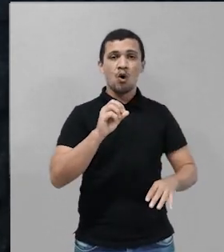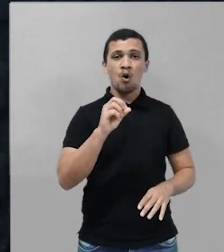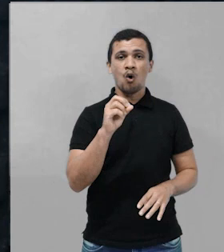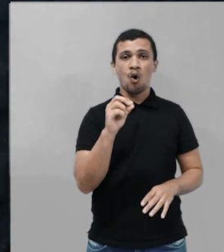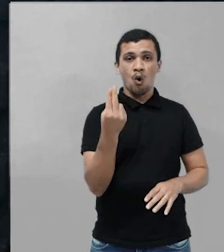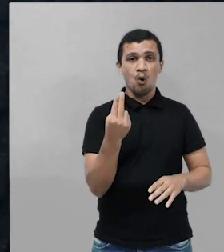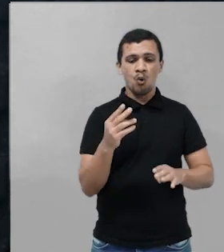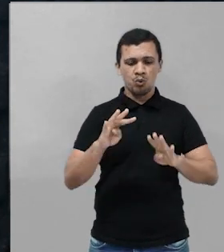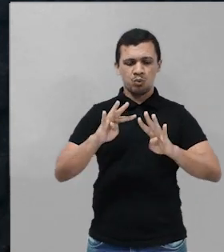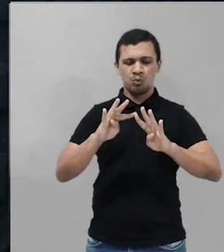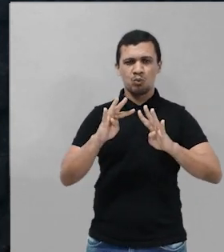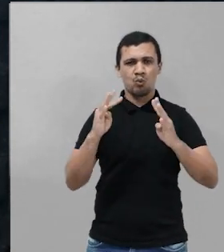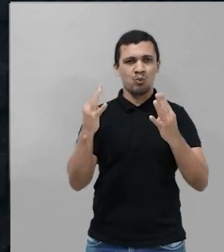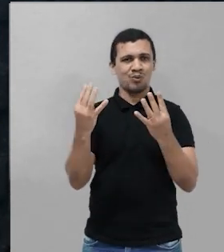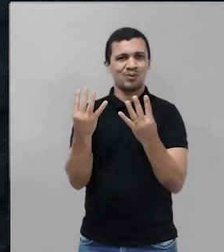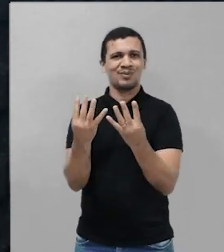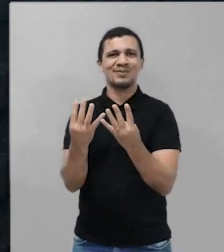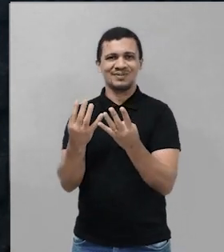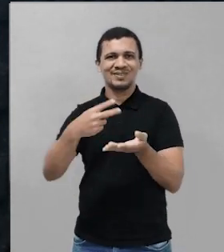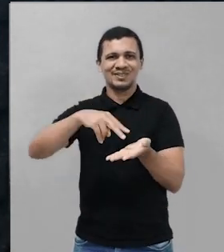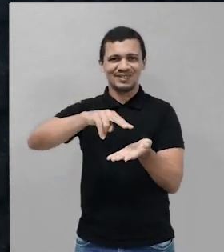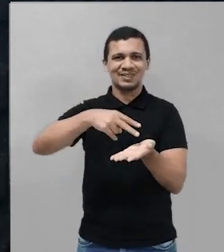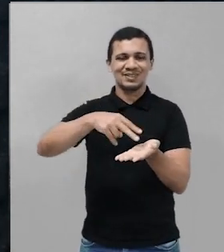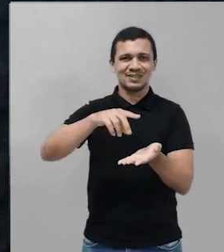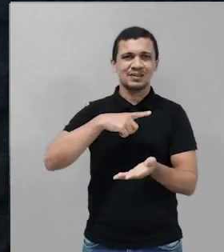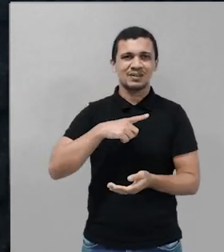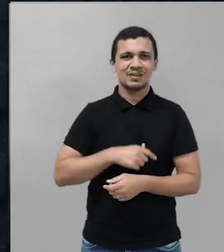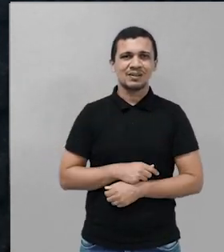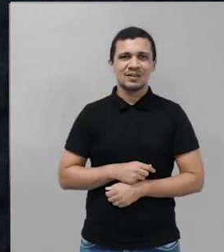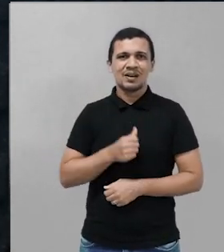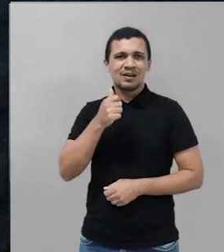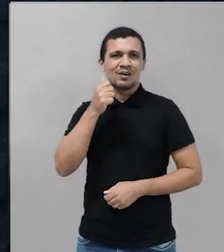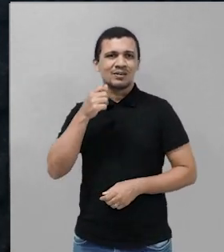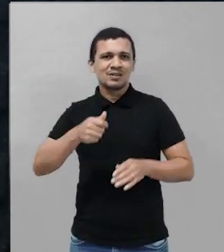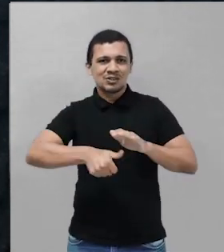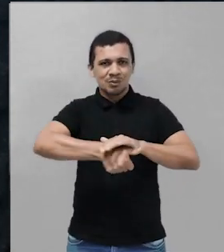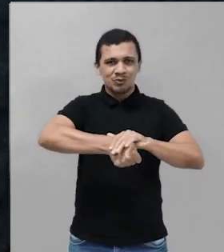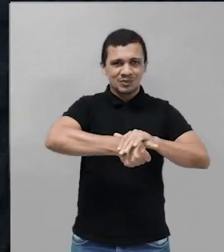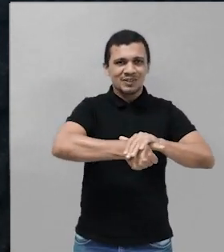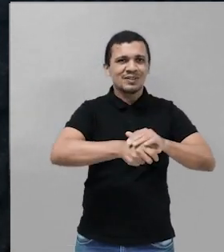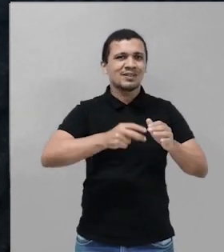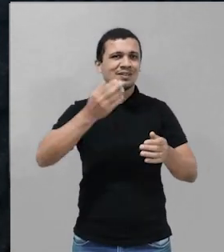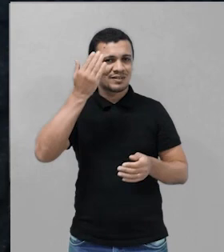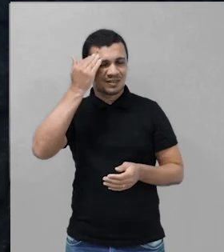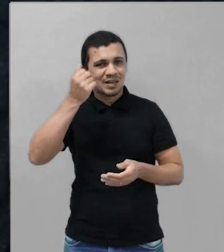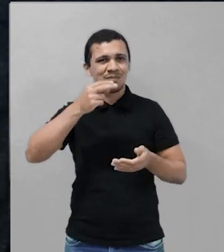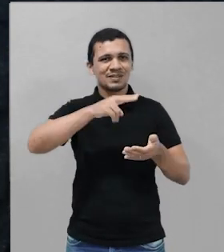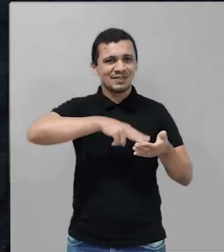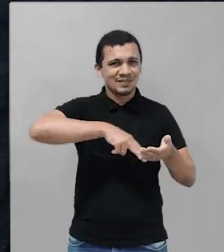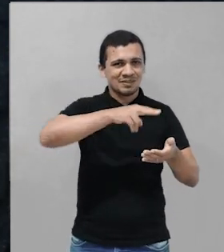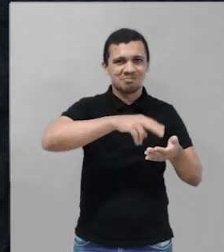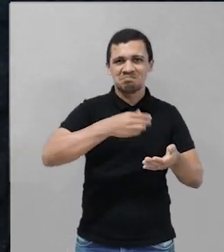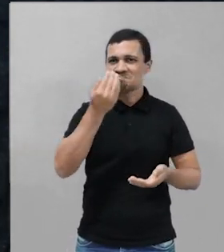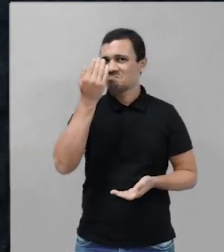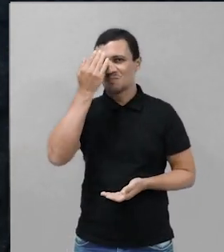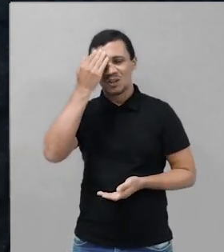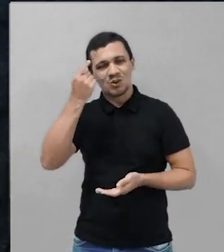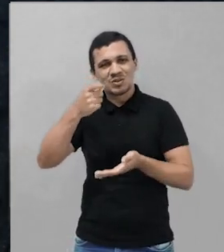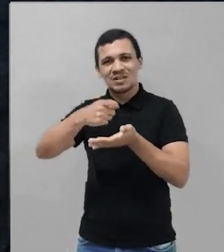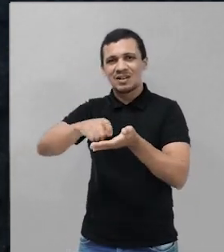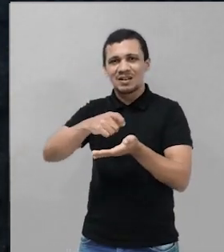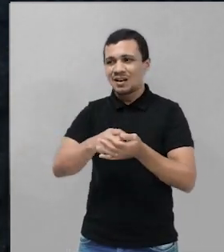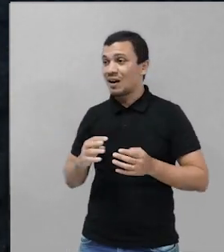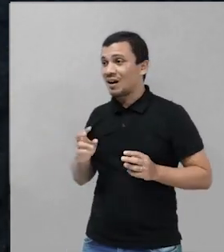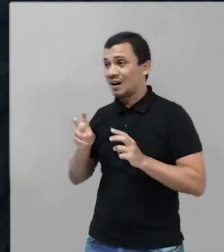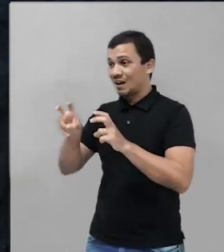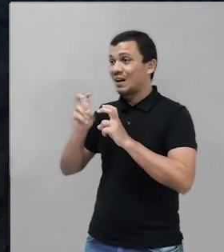Quem conhece Cacuriá sabe o que eu estou dizendo. O que é você ouvir? Já abuti, sabe ler, não sabe escrever, trepa no pau, alguém já grita, lê, lê.